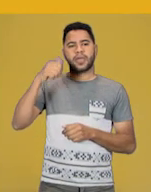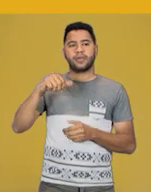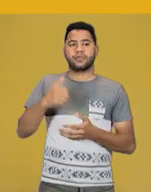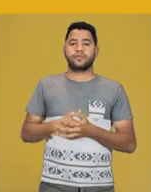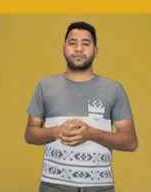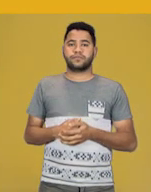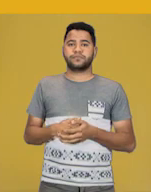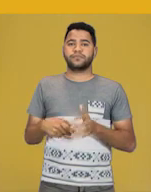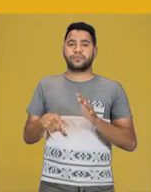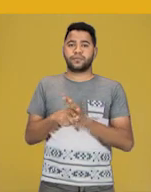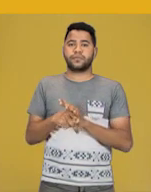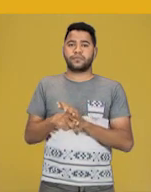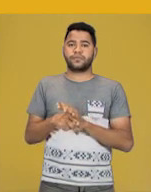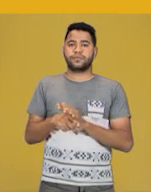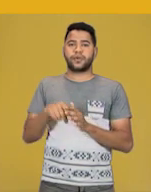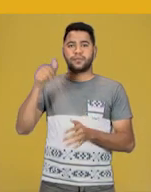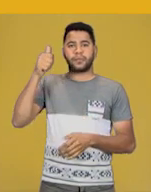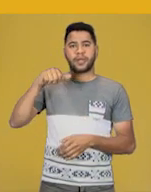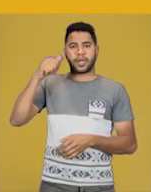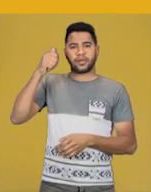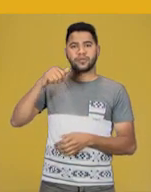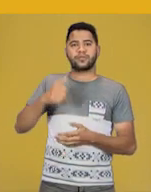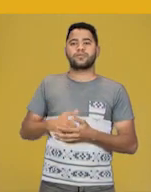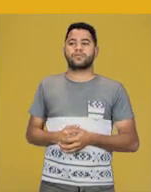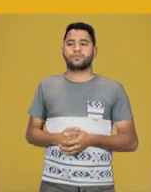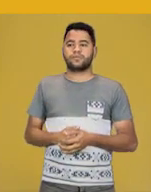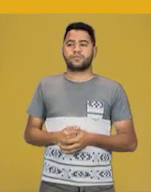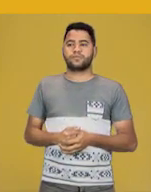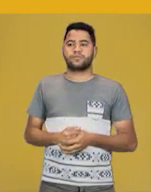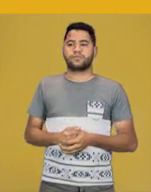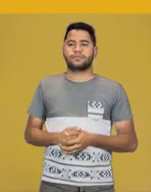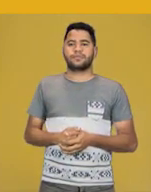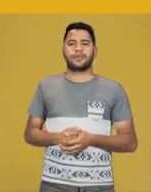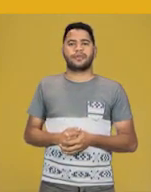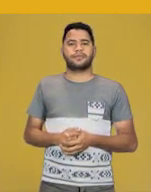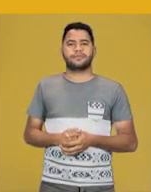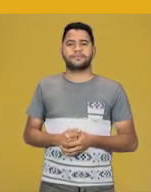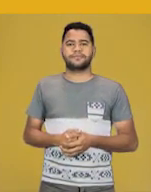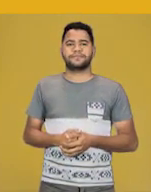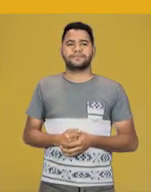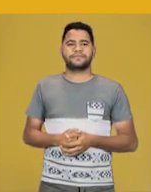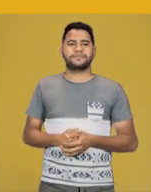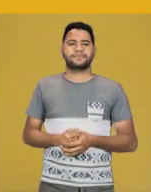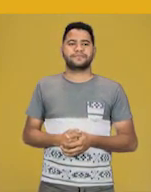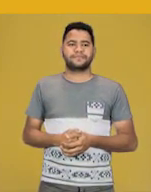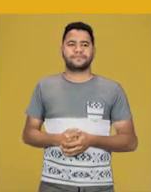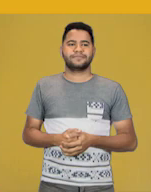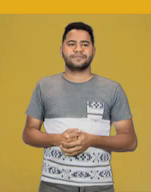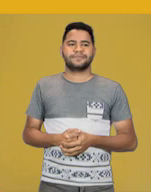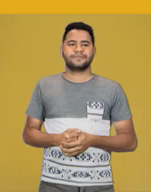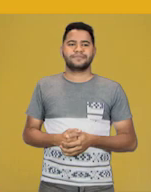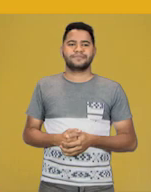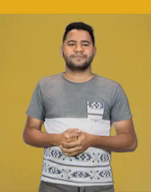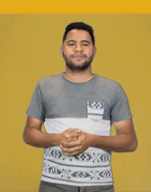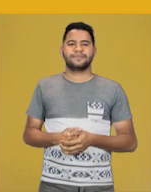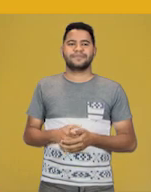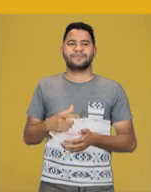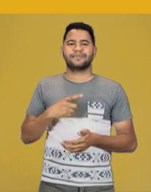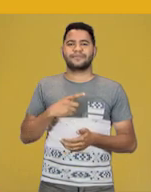About Pablo Picasso. Look, the enormous name Pablo Picasso